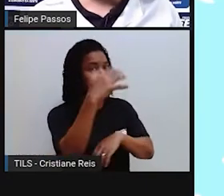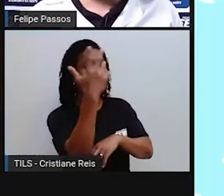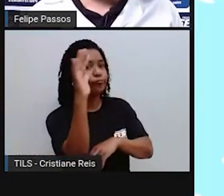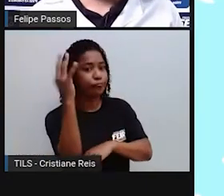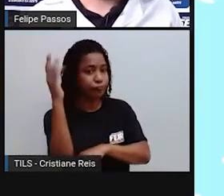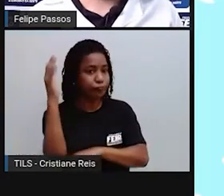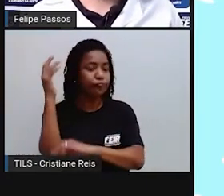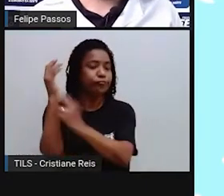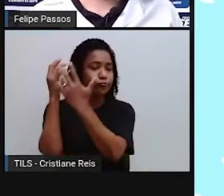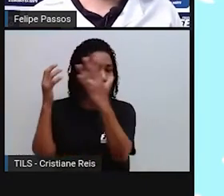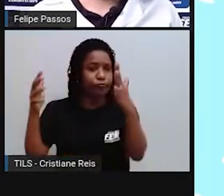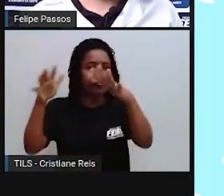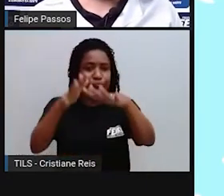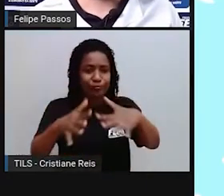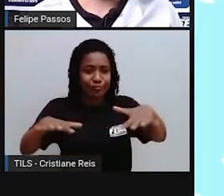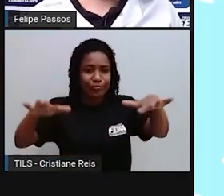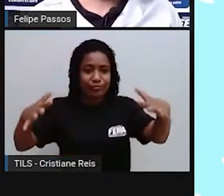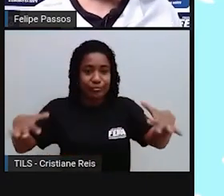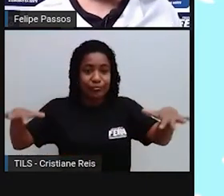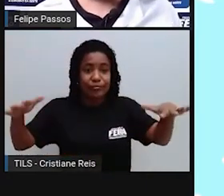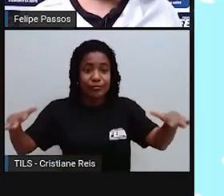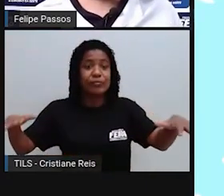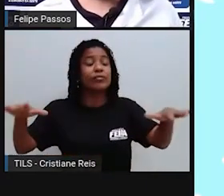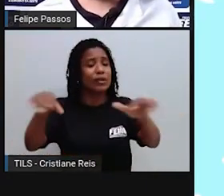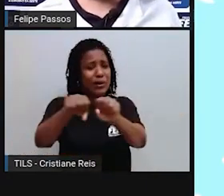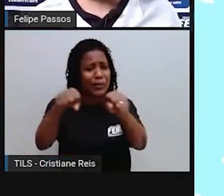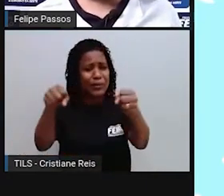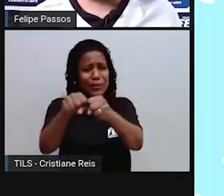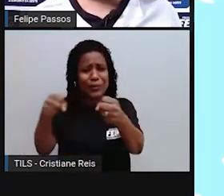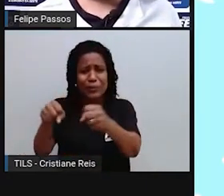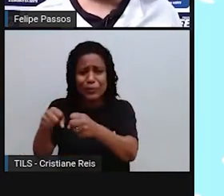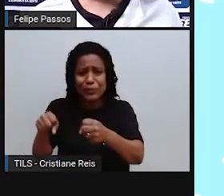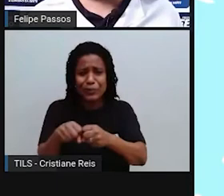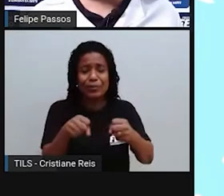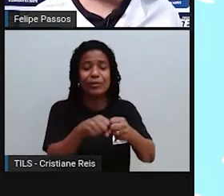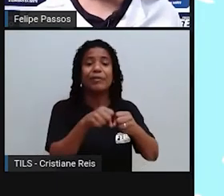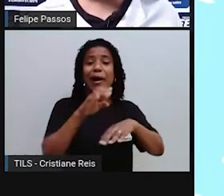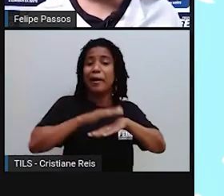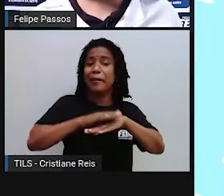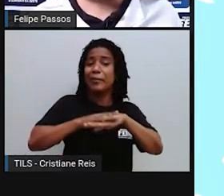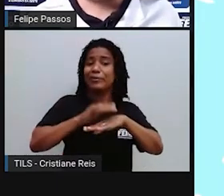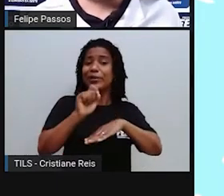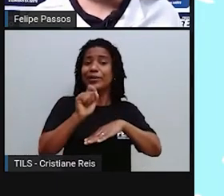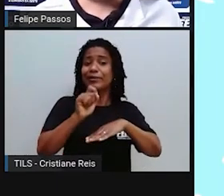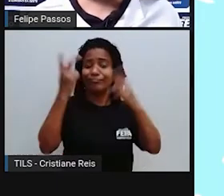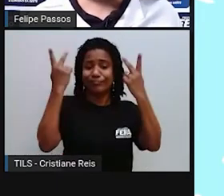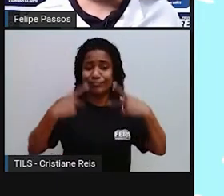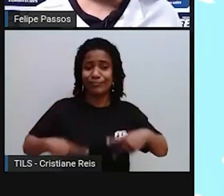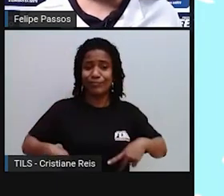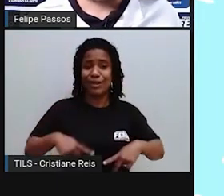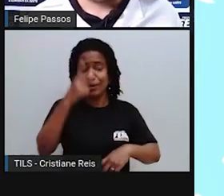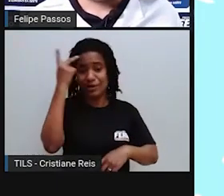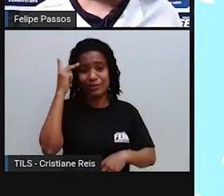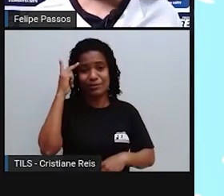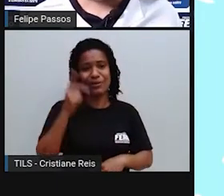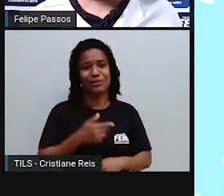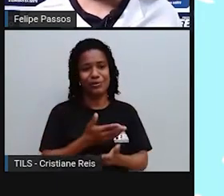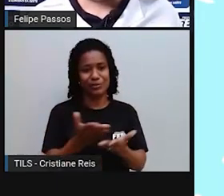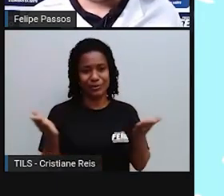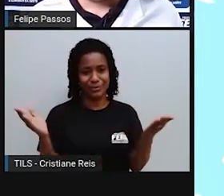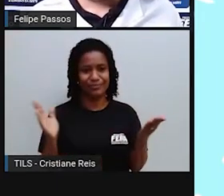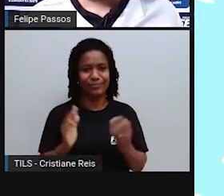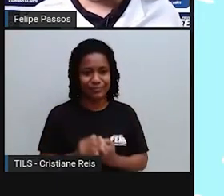ser humano, mas a natureza está sendo devastada dia após dia pelo ser humano, então a gente precisa reverter isso em alguns aspectos.